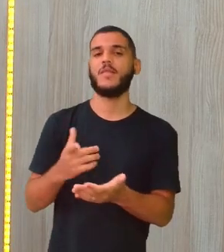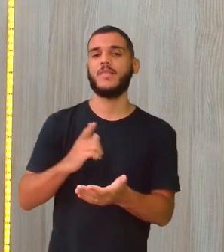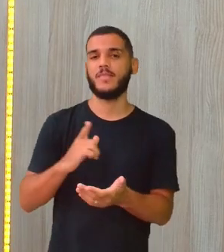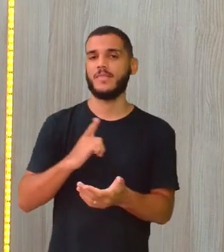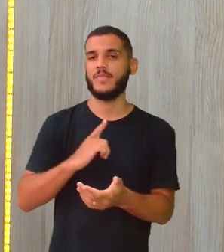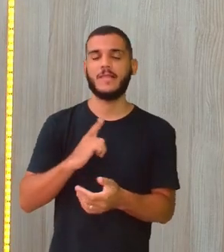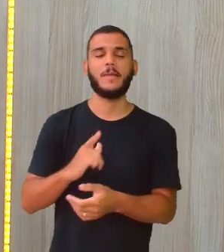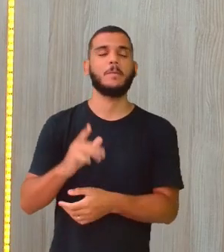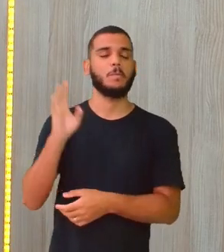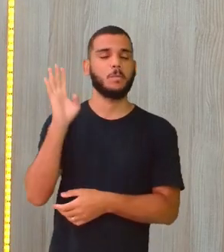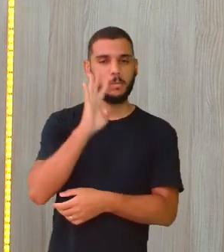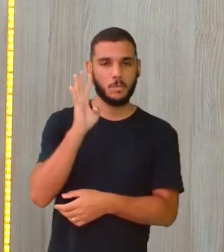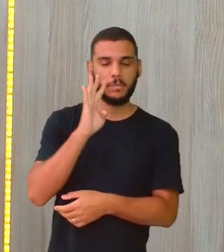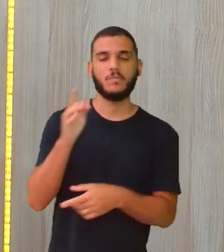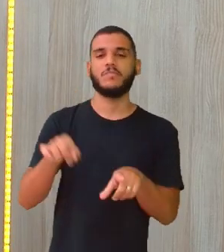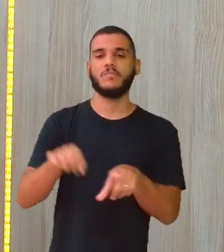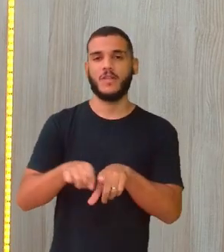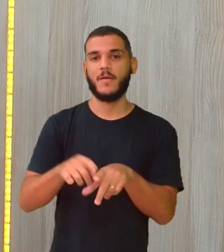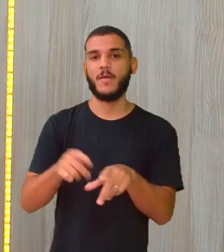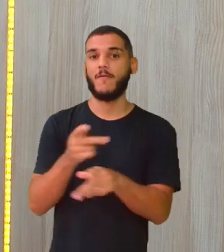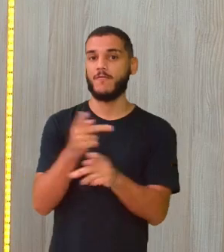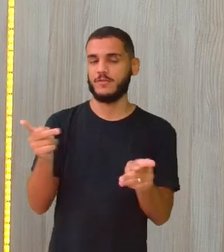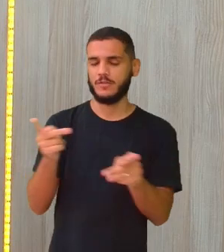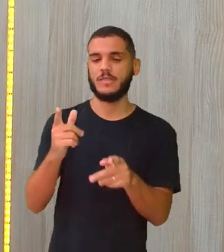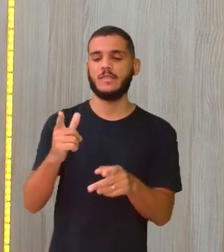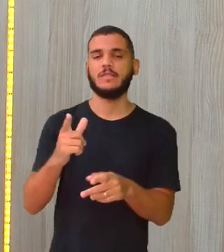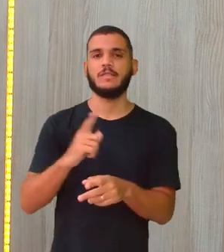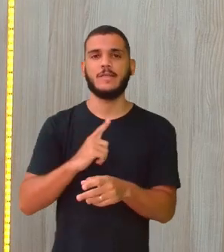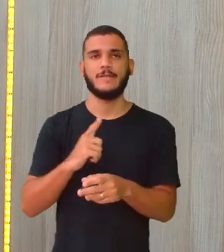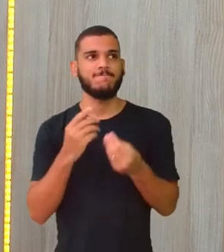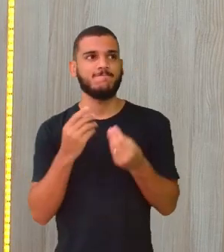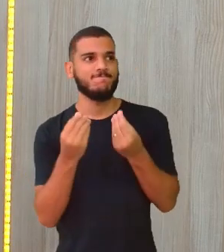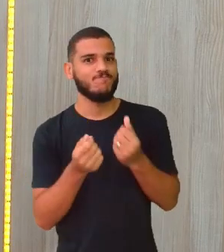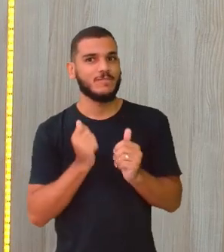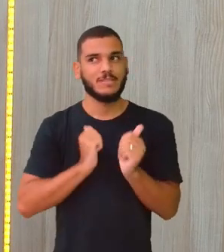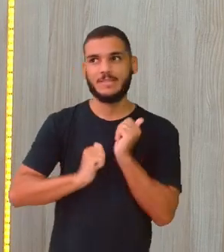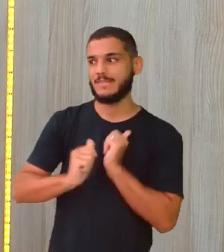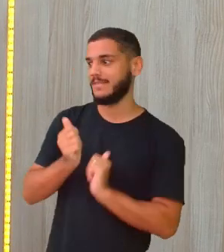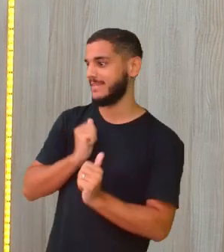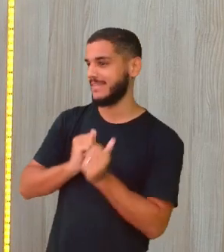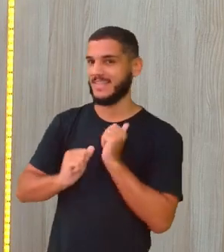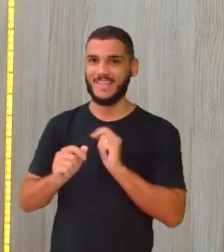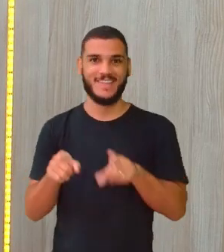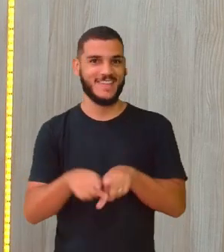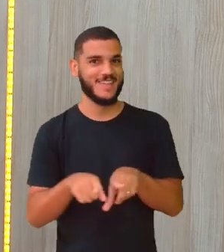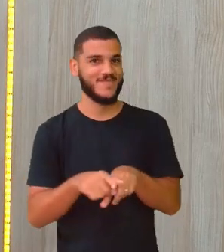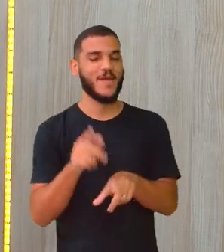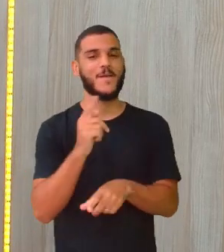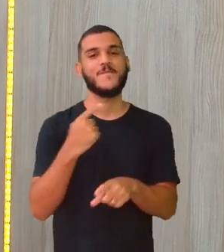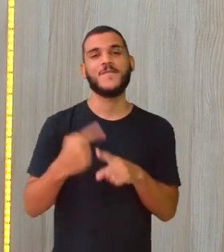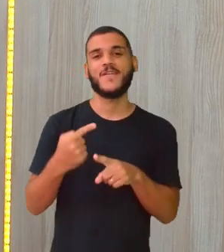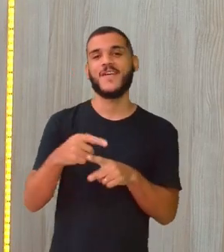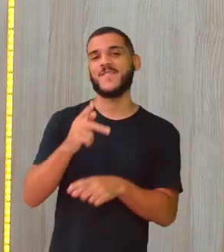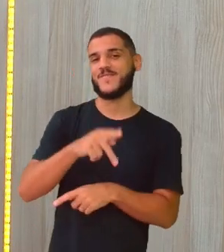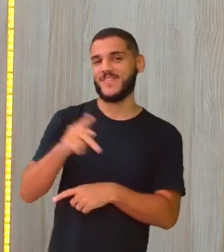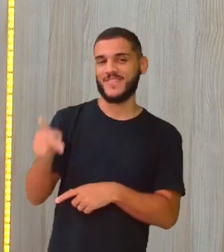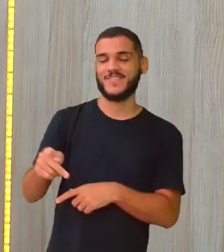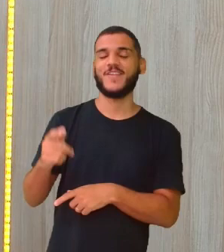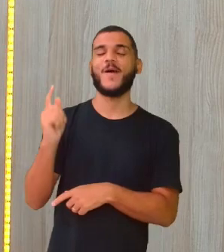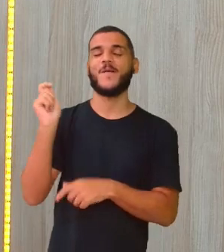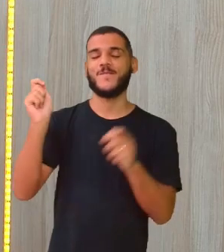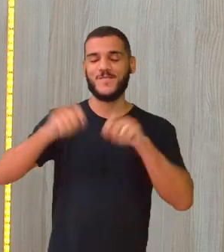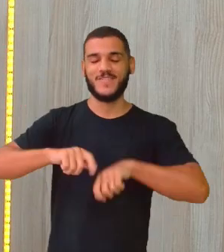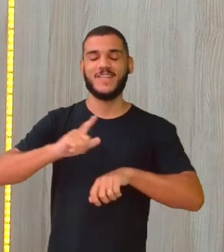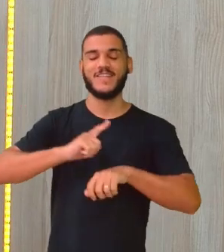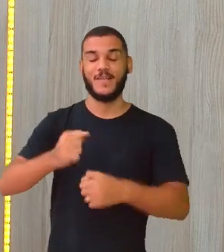show, top. E vocês fiquem aí sempre nesse suspense. Porque o professor Gilson, a qualquer momento, pode trazer uma surpresinha,